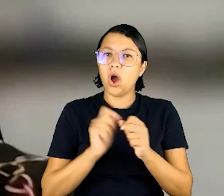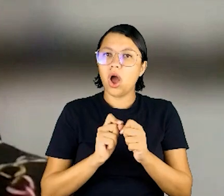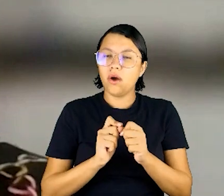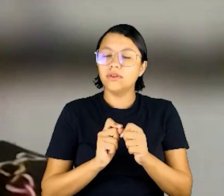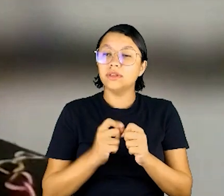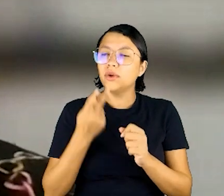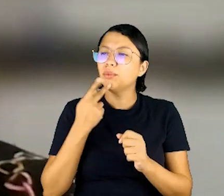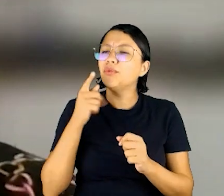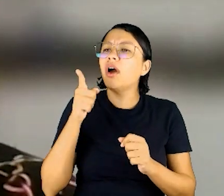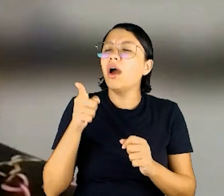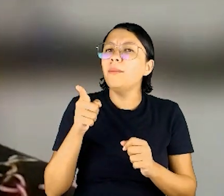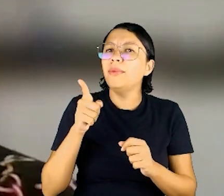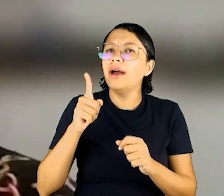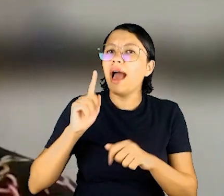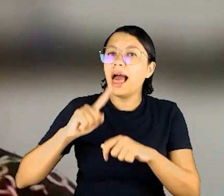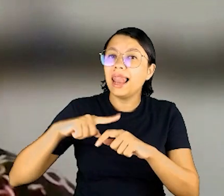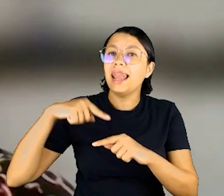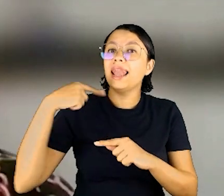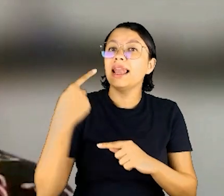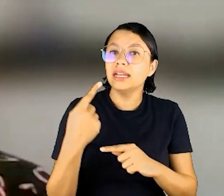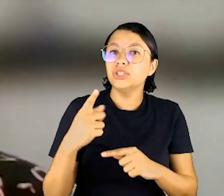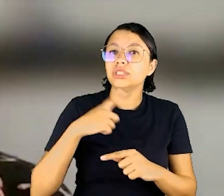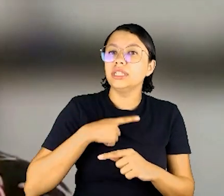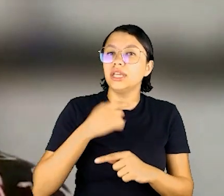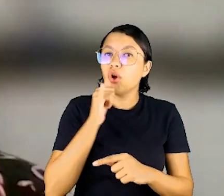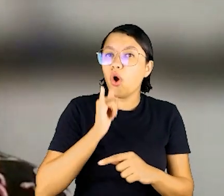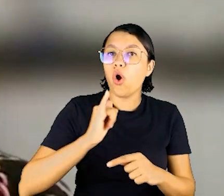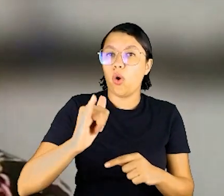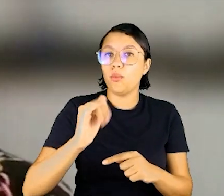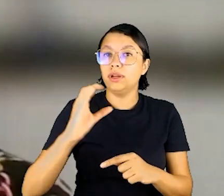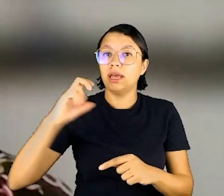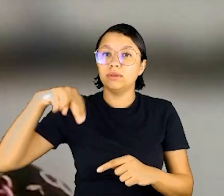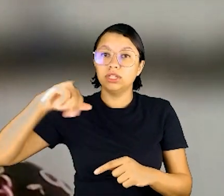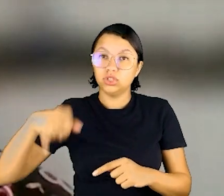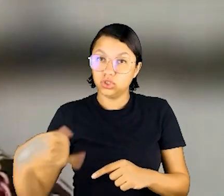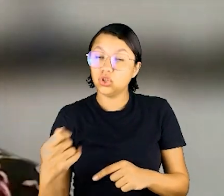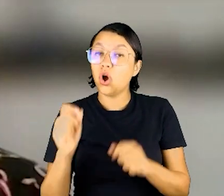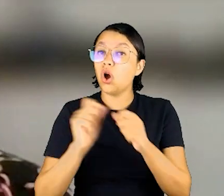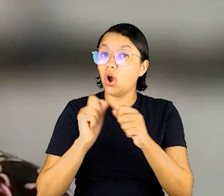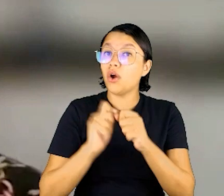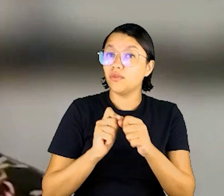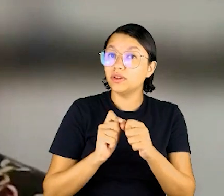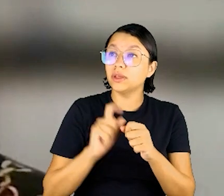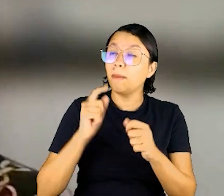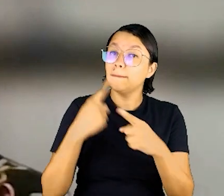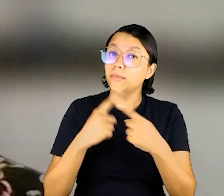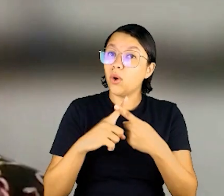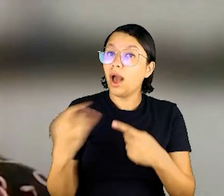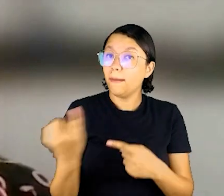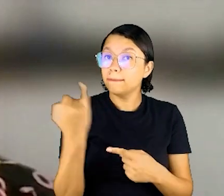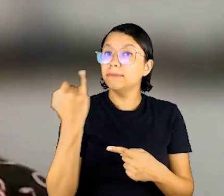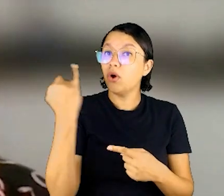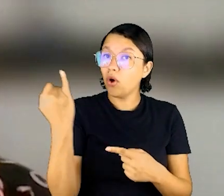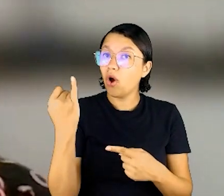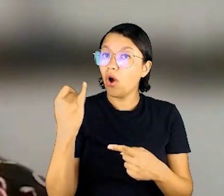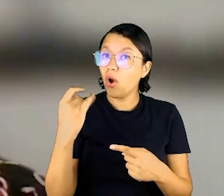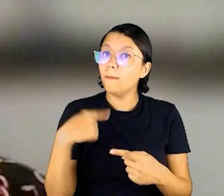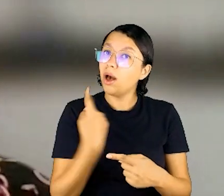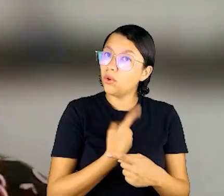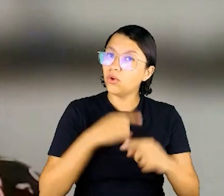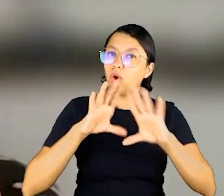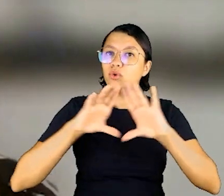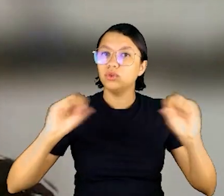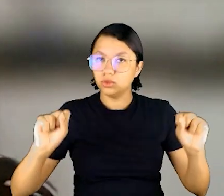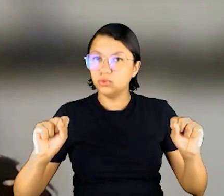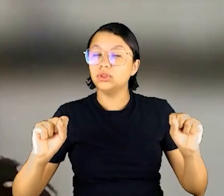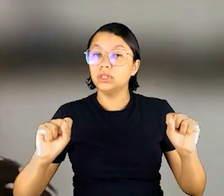quando eu falei para ele assim, olha, além do que a gente tem que comunicar ao CNJ que nós estamos fazendo, porque isso é importante